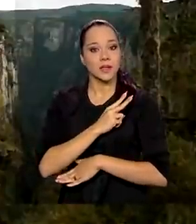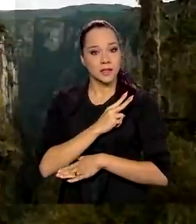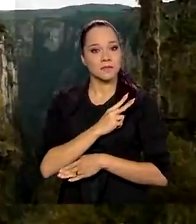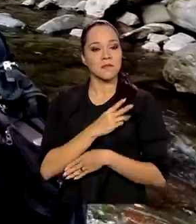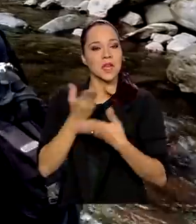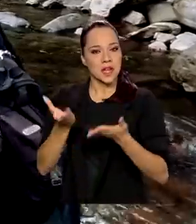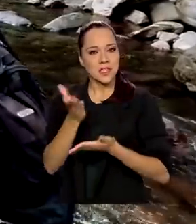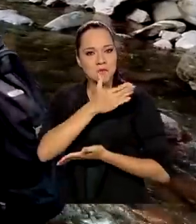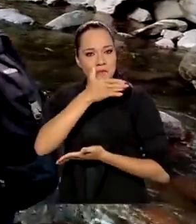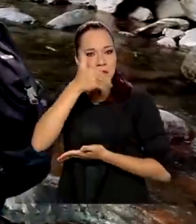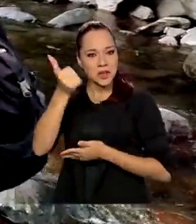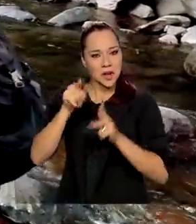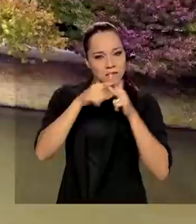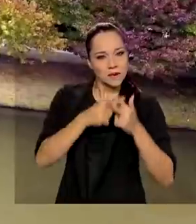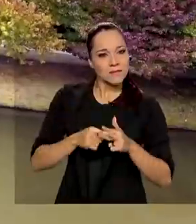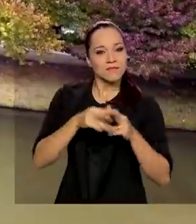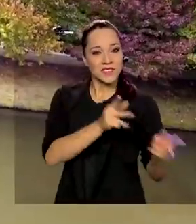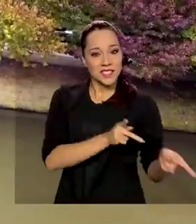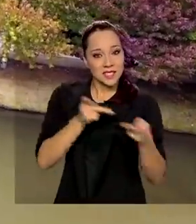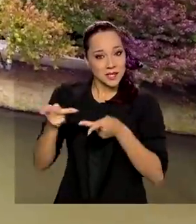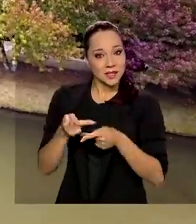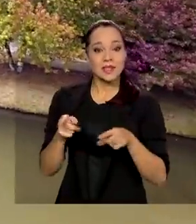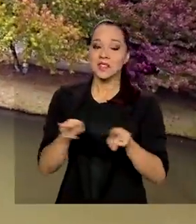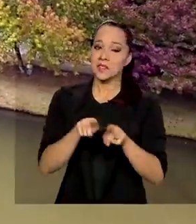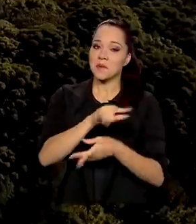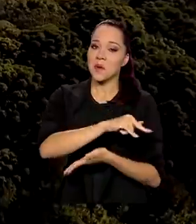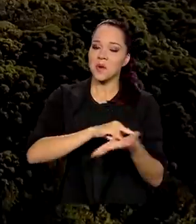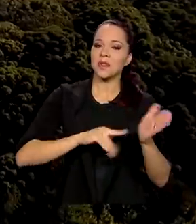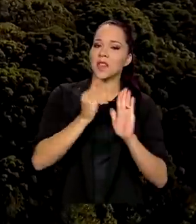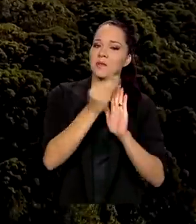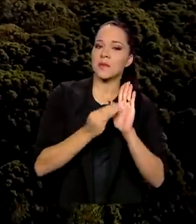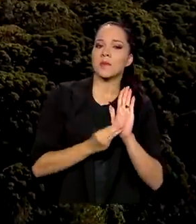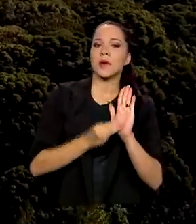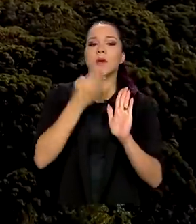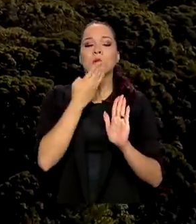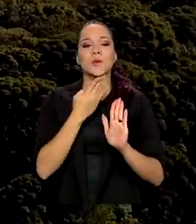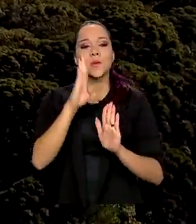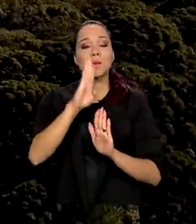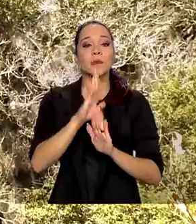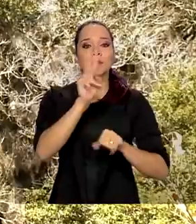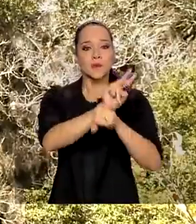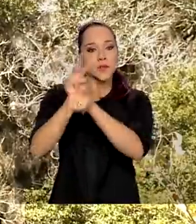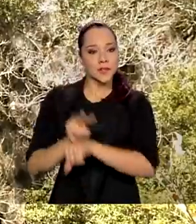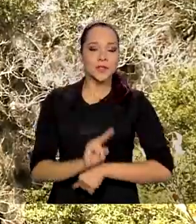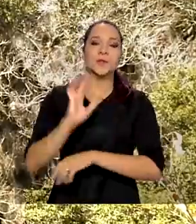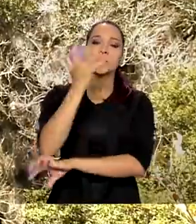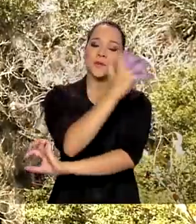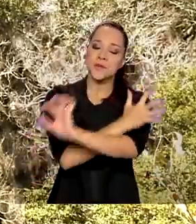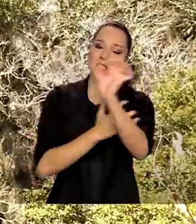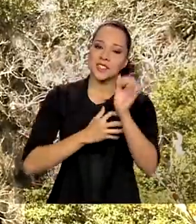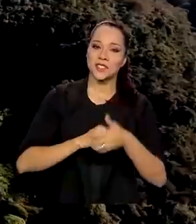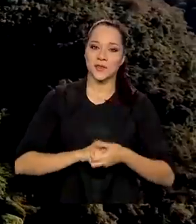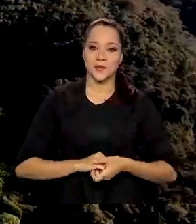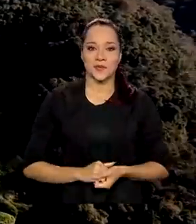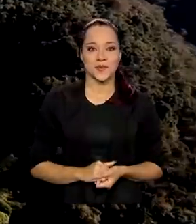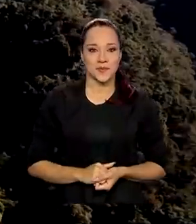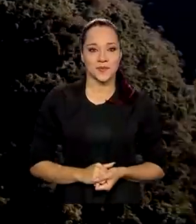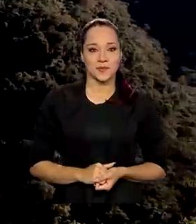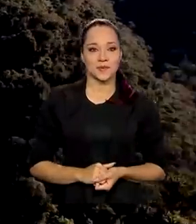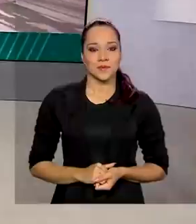privada. Além de melhorias para os visitantes, o contrato prevê o compromisso com a preservação do meio ambiente.